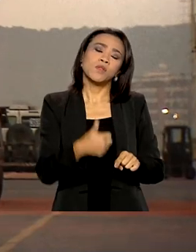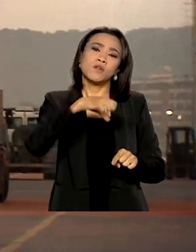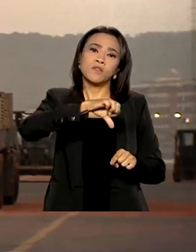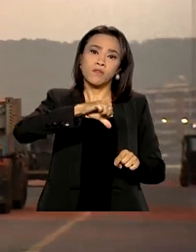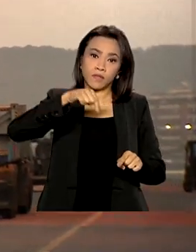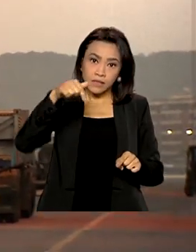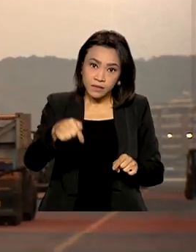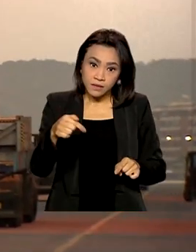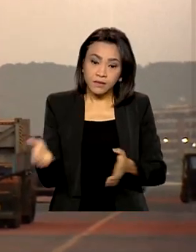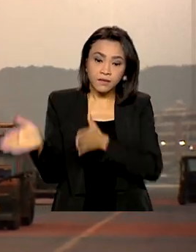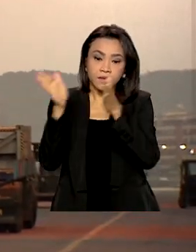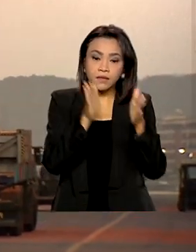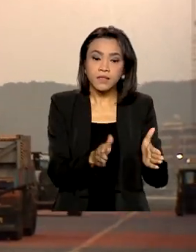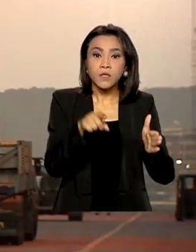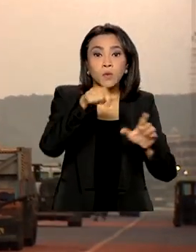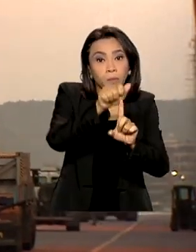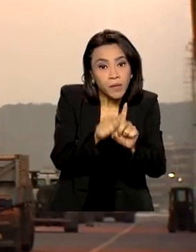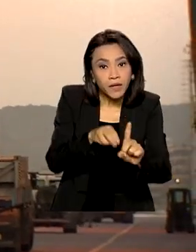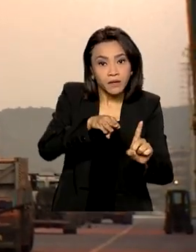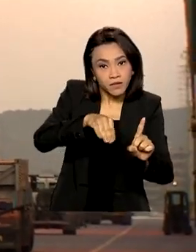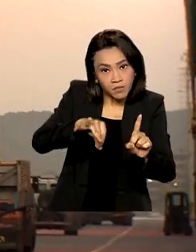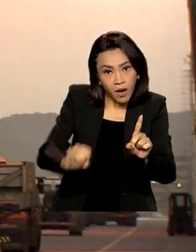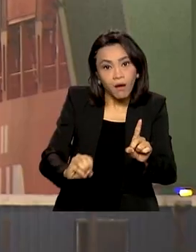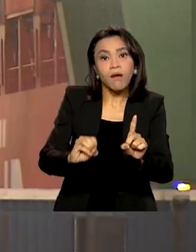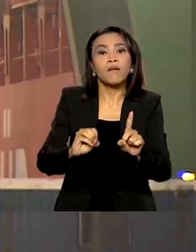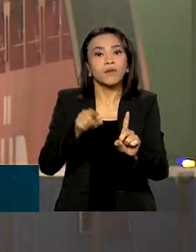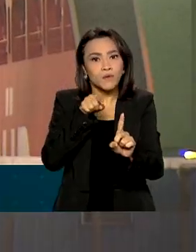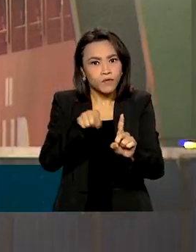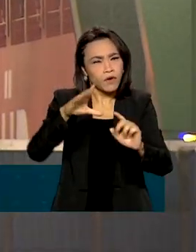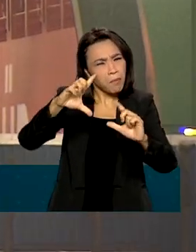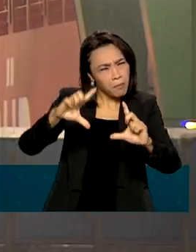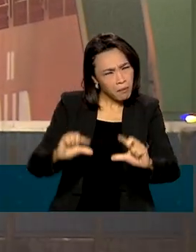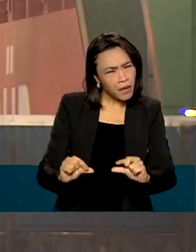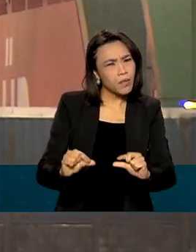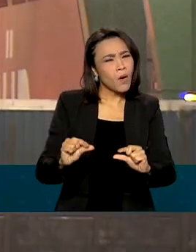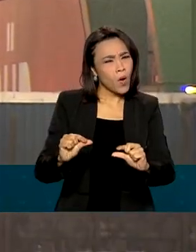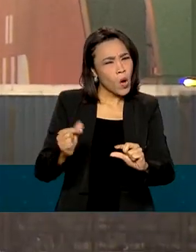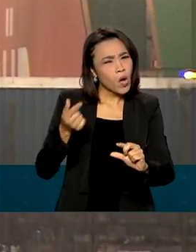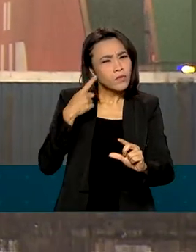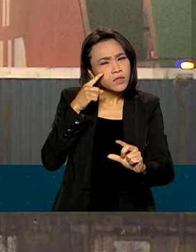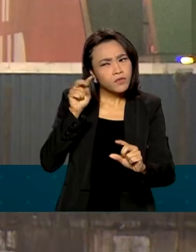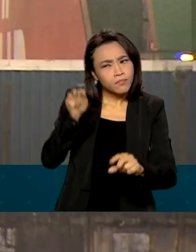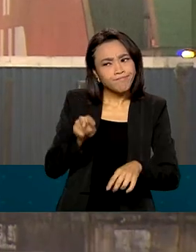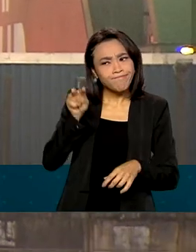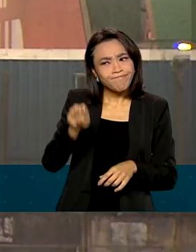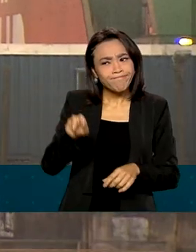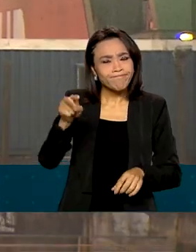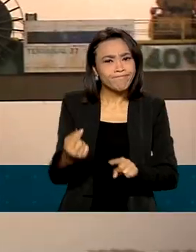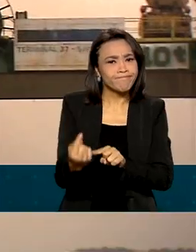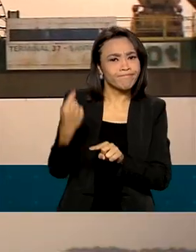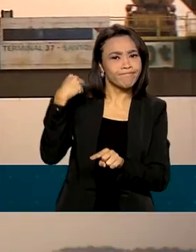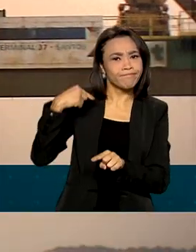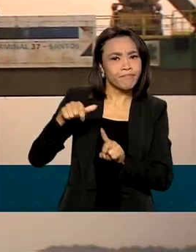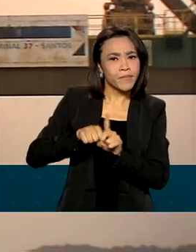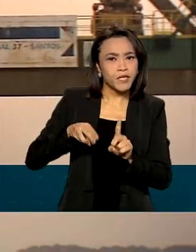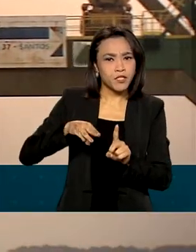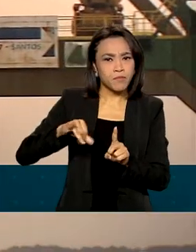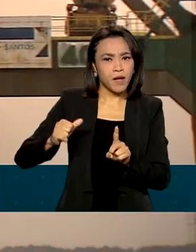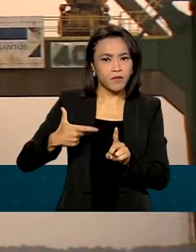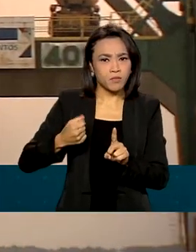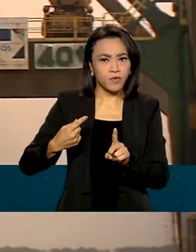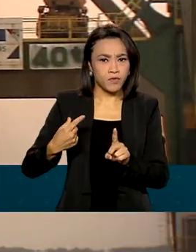O saldo comercial de maio deste ano, por sua vez, foi menor do que observado em maio de 2021, de 8